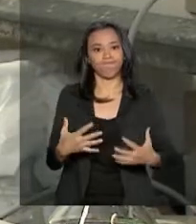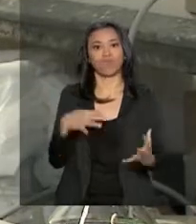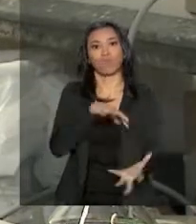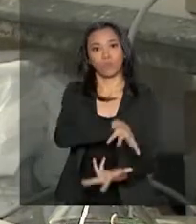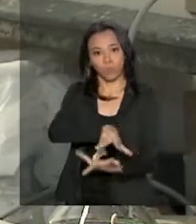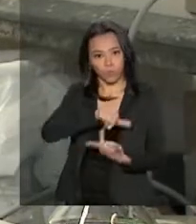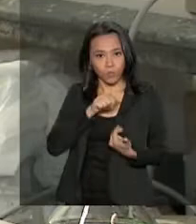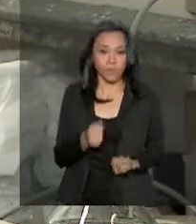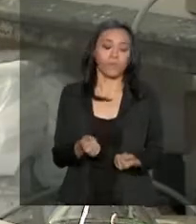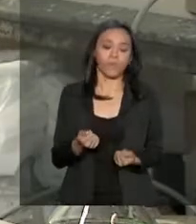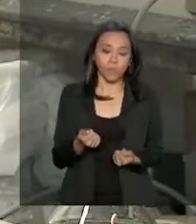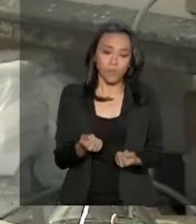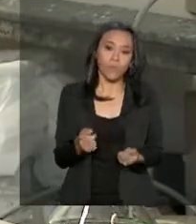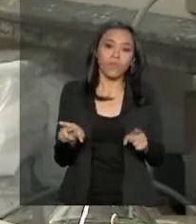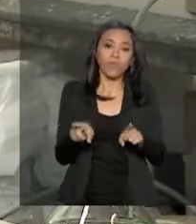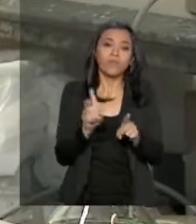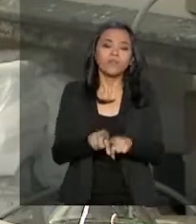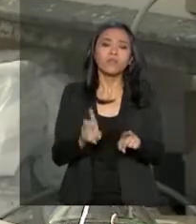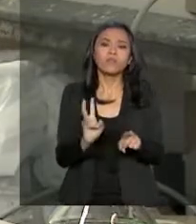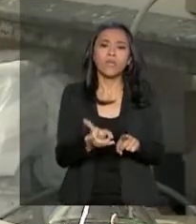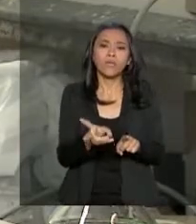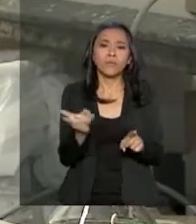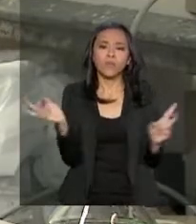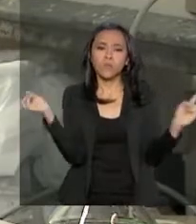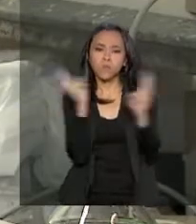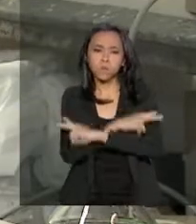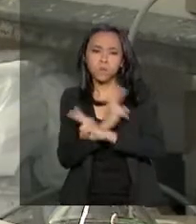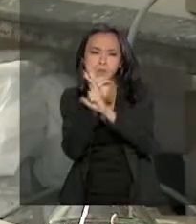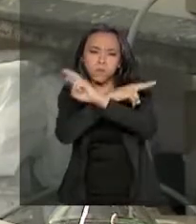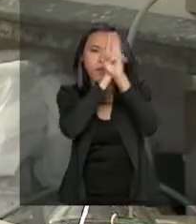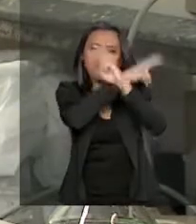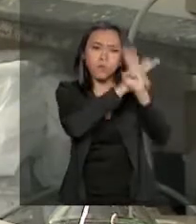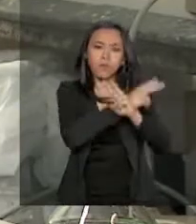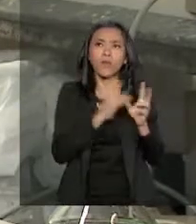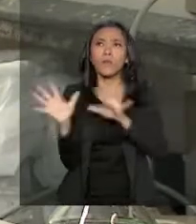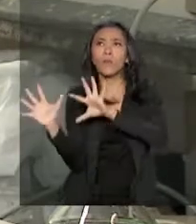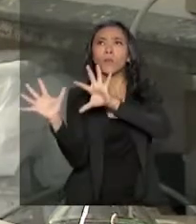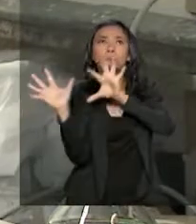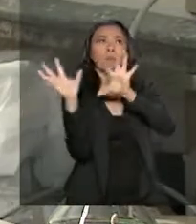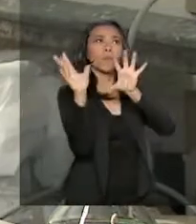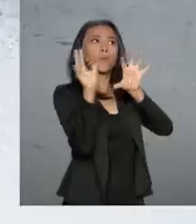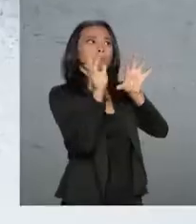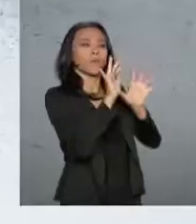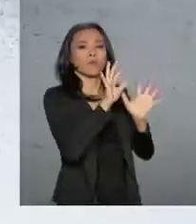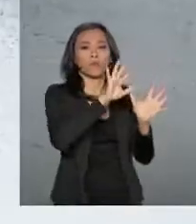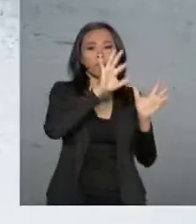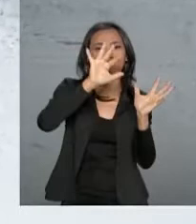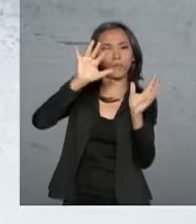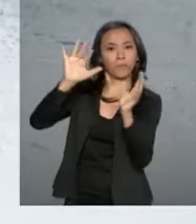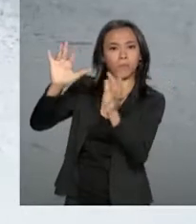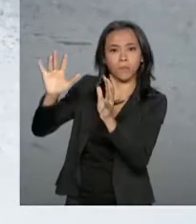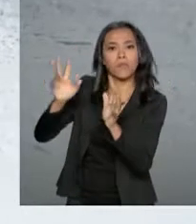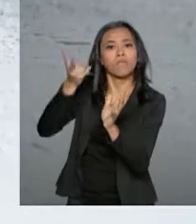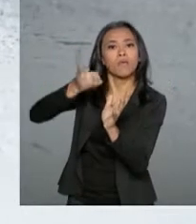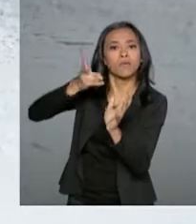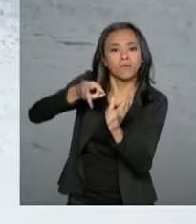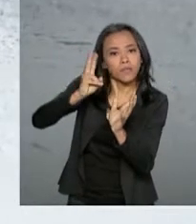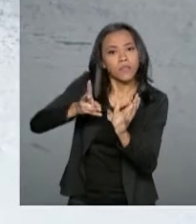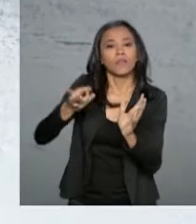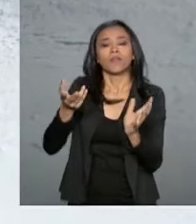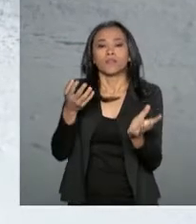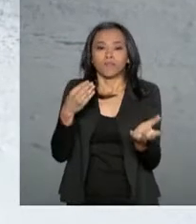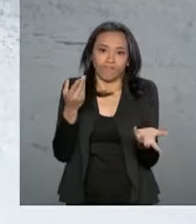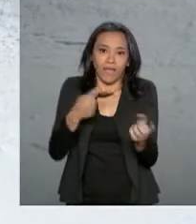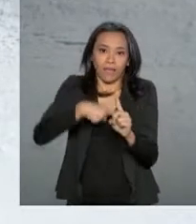Todas as frentes frias, ventos e assim por diante também são importantes para manter a temperatura do planeta.